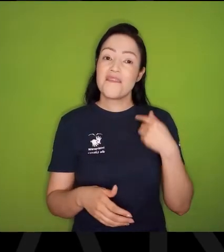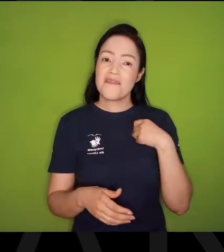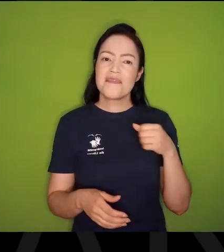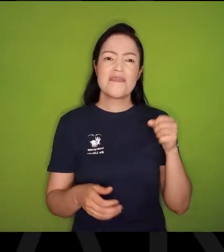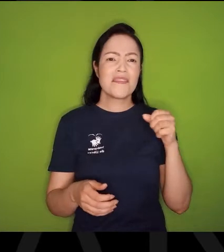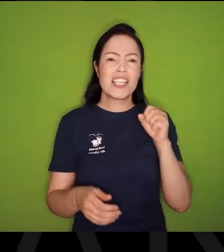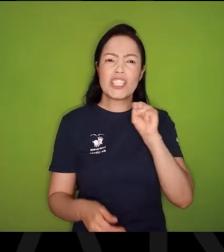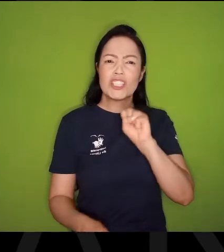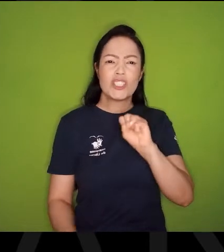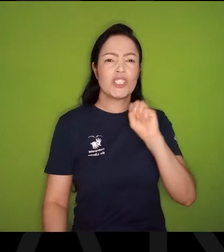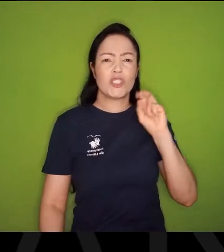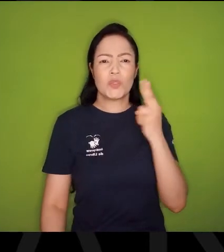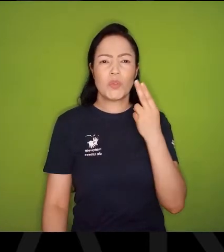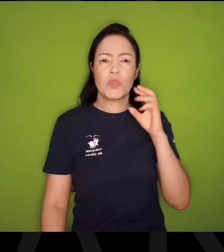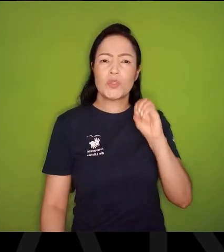ali,